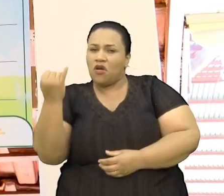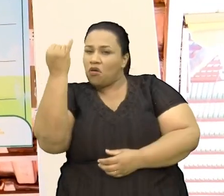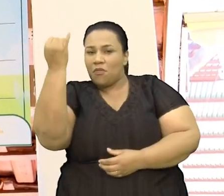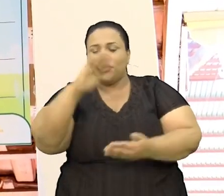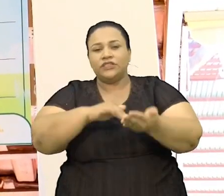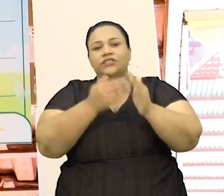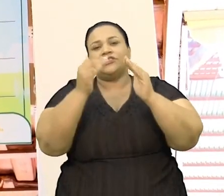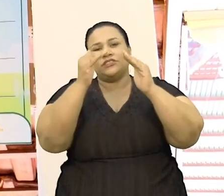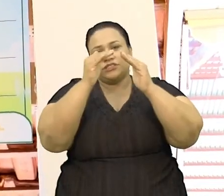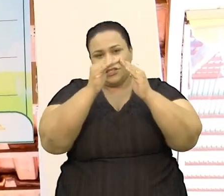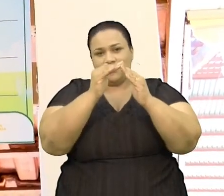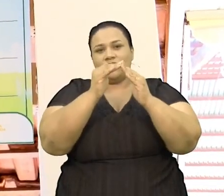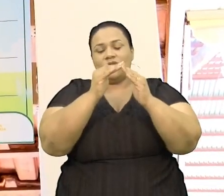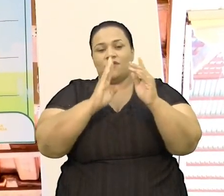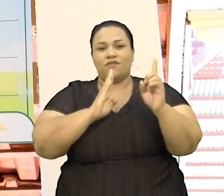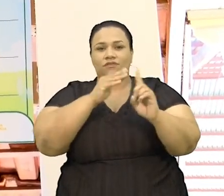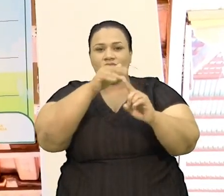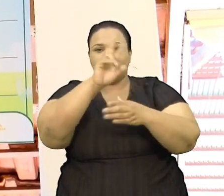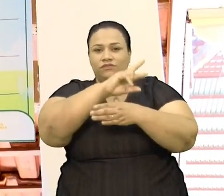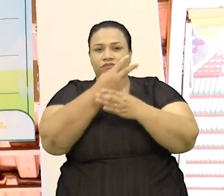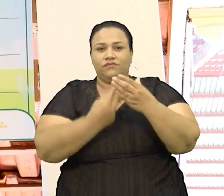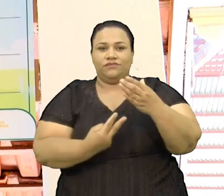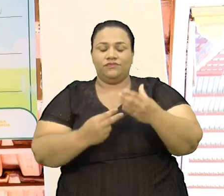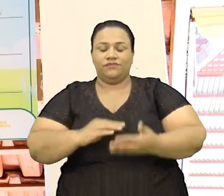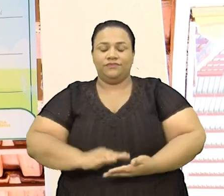organiza a escola nas duas línguas